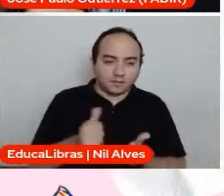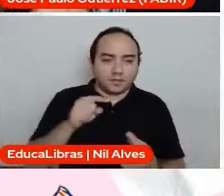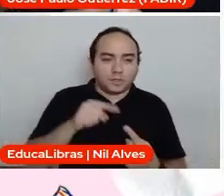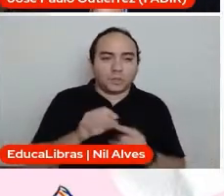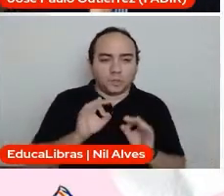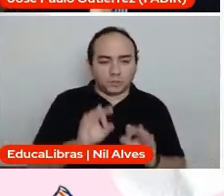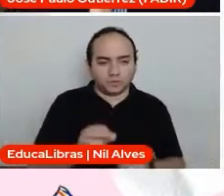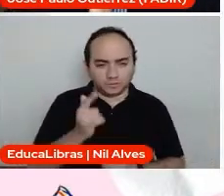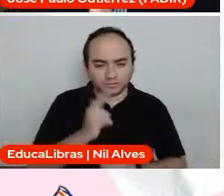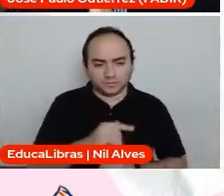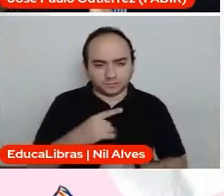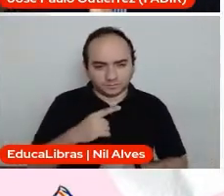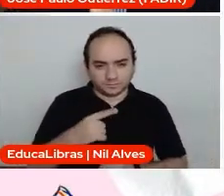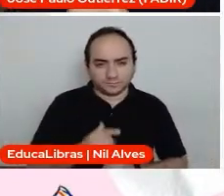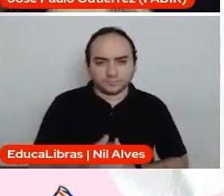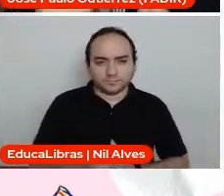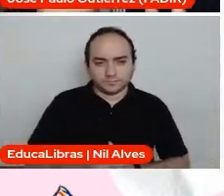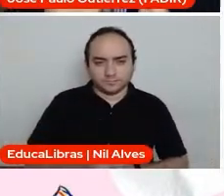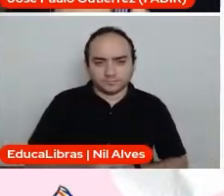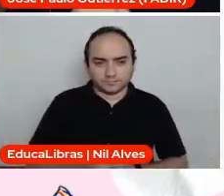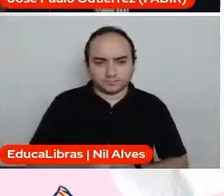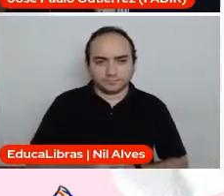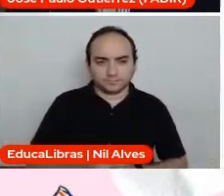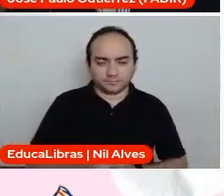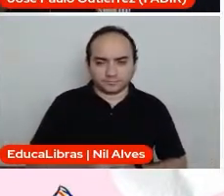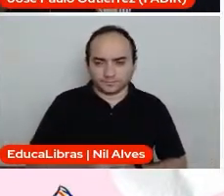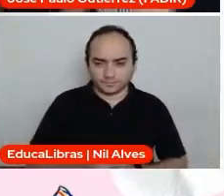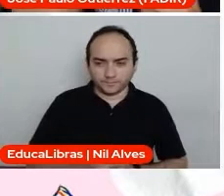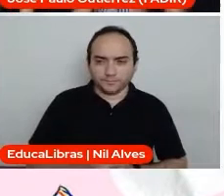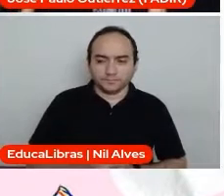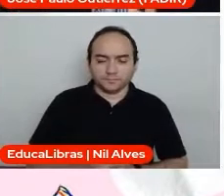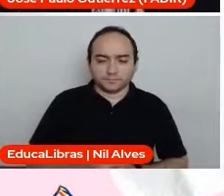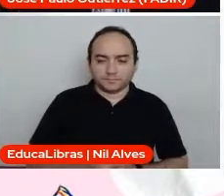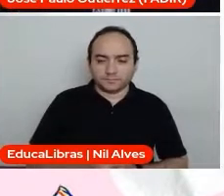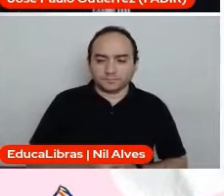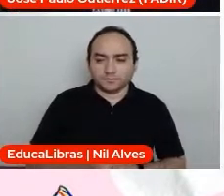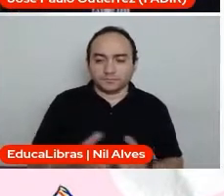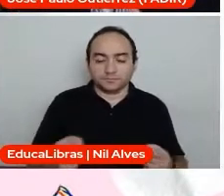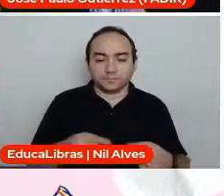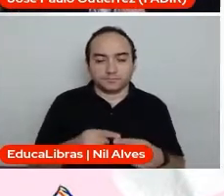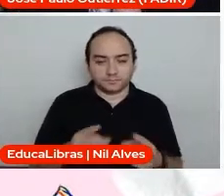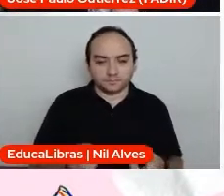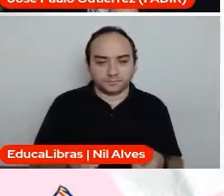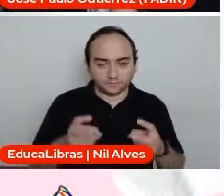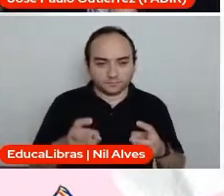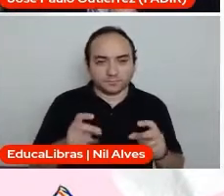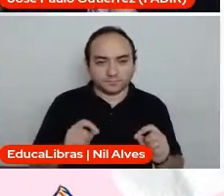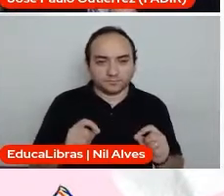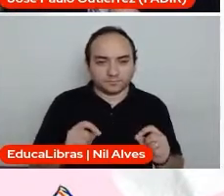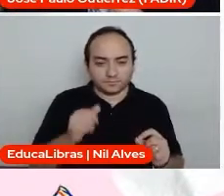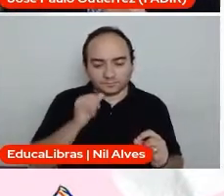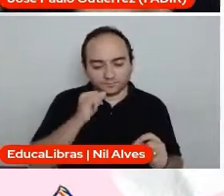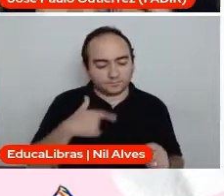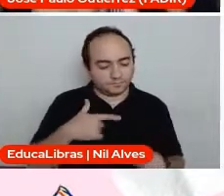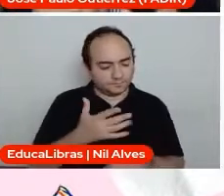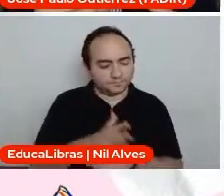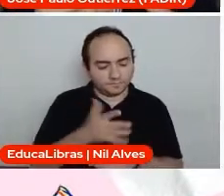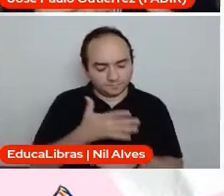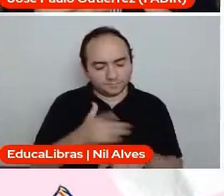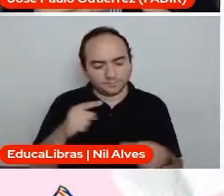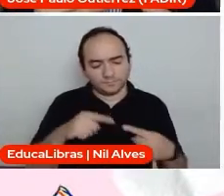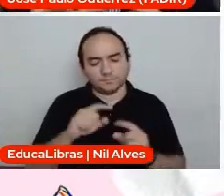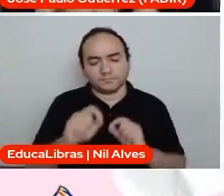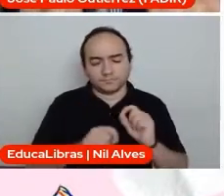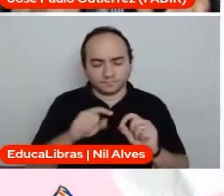que se aplica na sociedade. Então, verifique que a minha prática, o professor Nilson, nesse sentido, é sempre